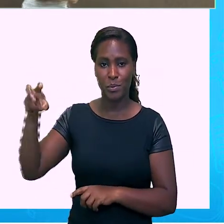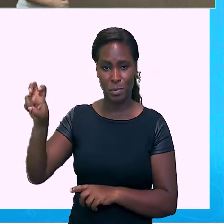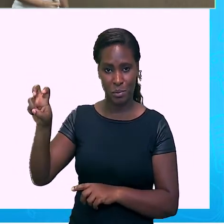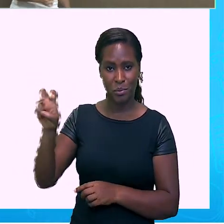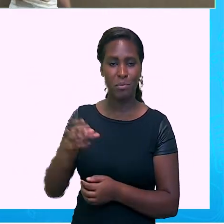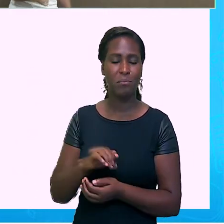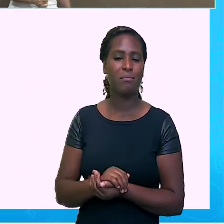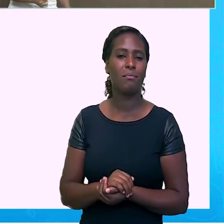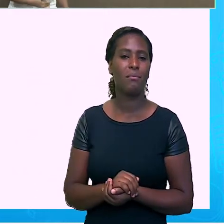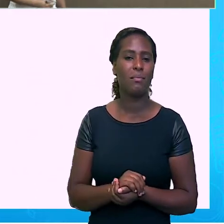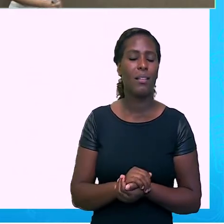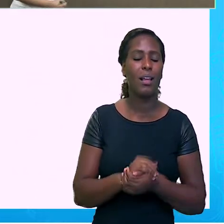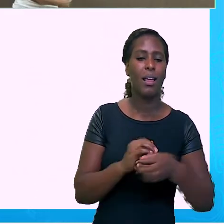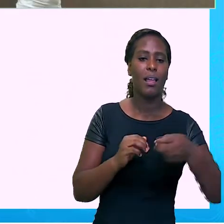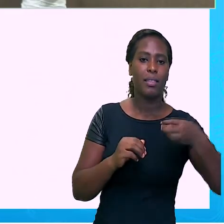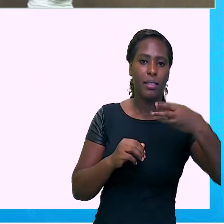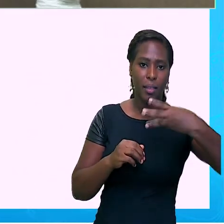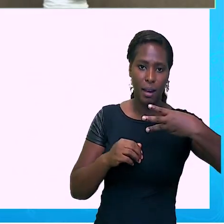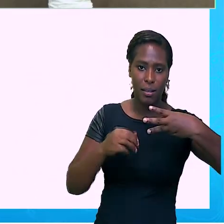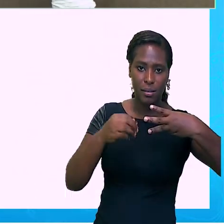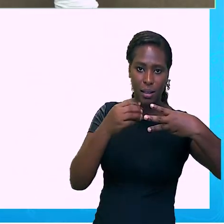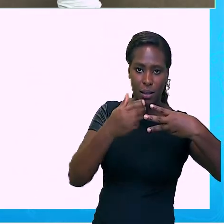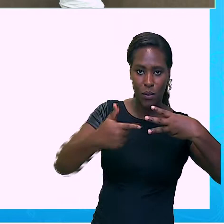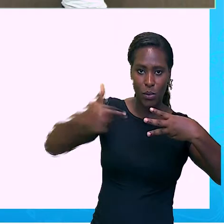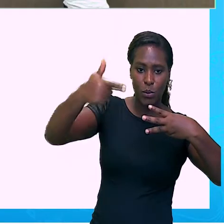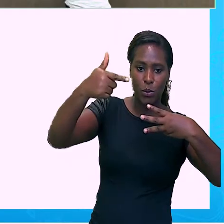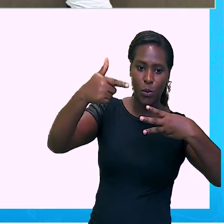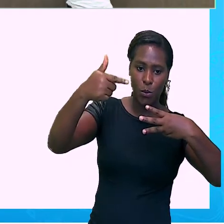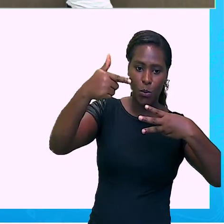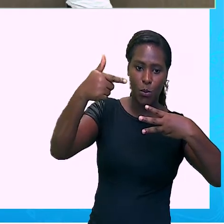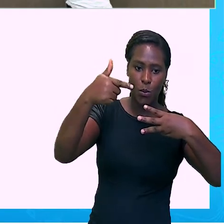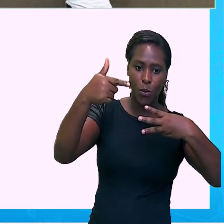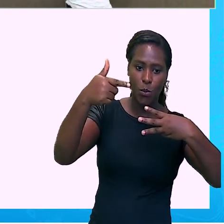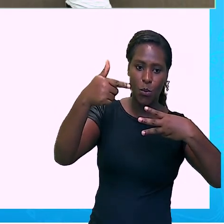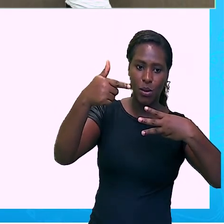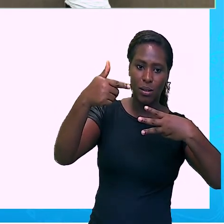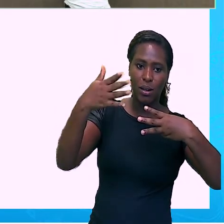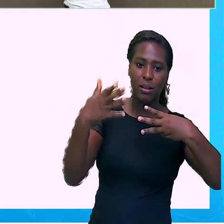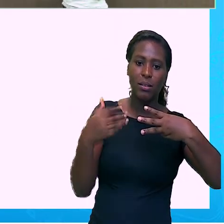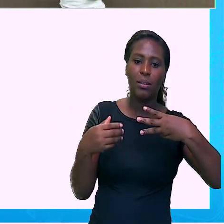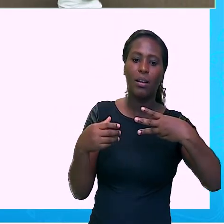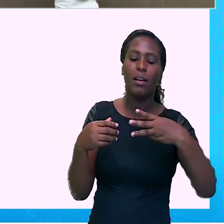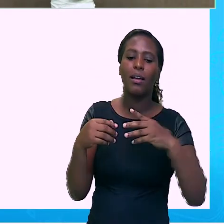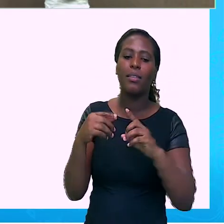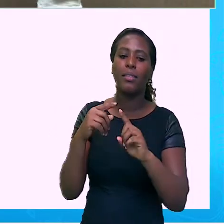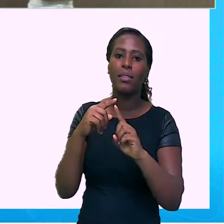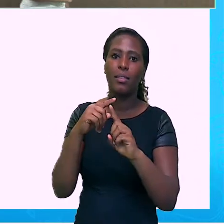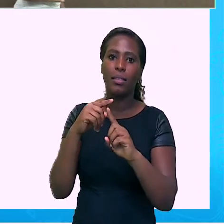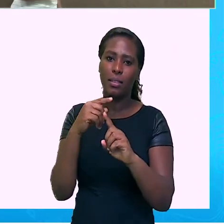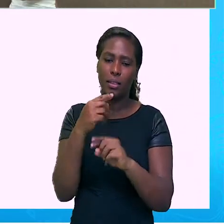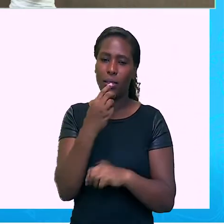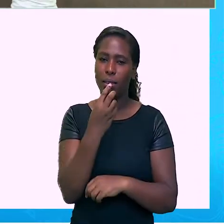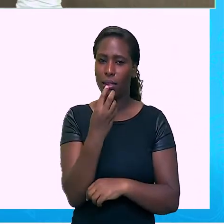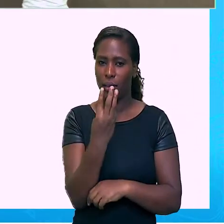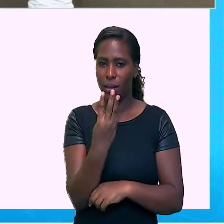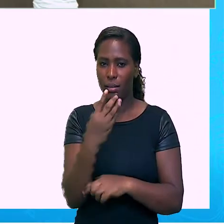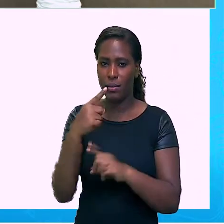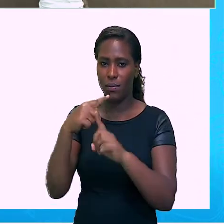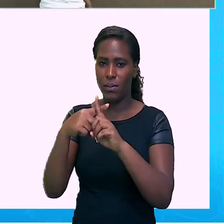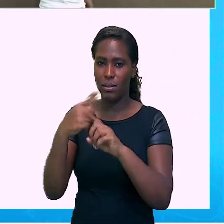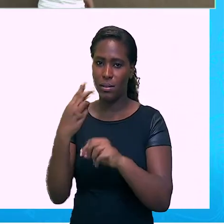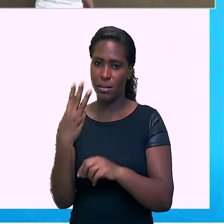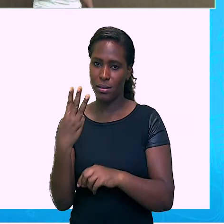3 elevado ao quadrado. 3 vezes 3, que eu tenho 9. Então vocês